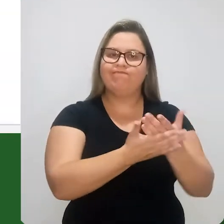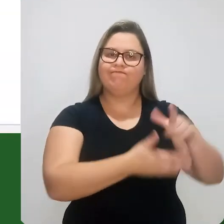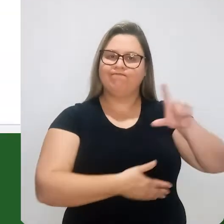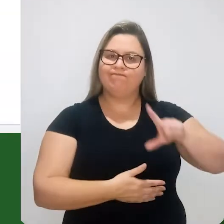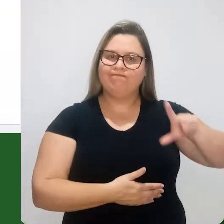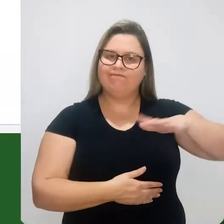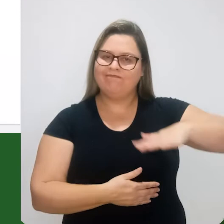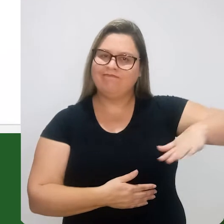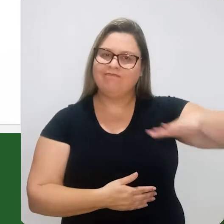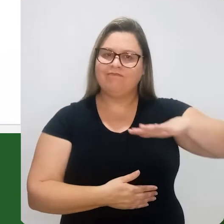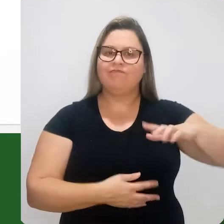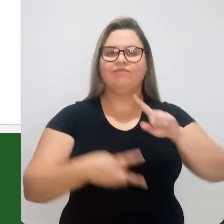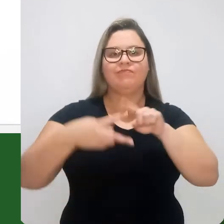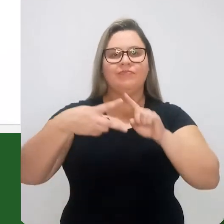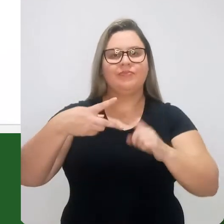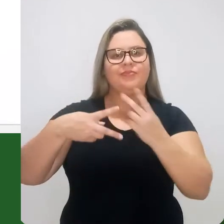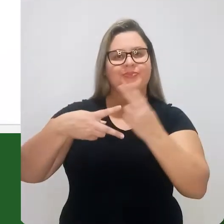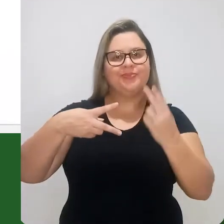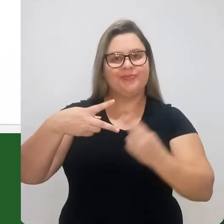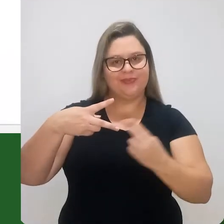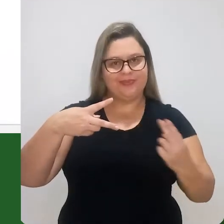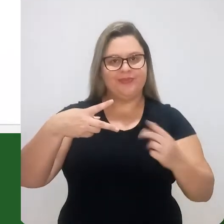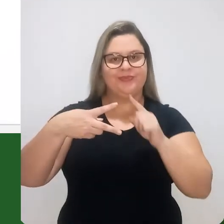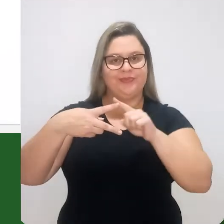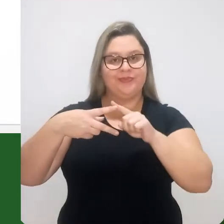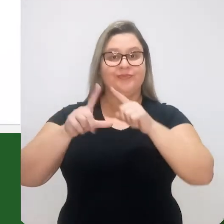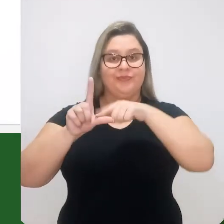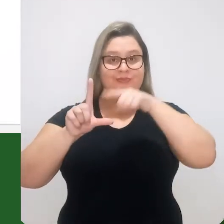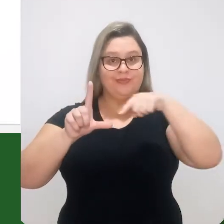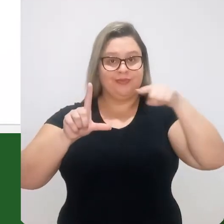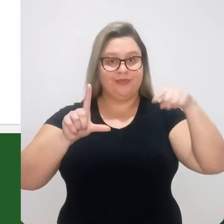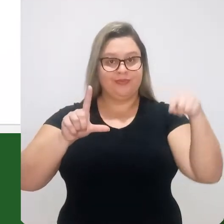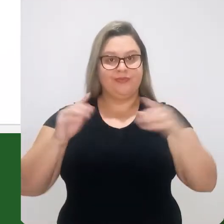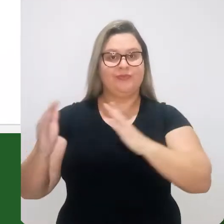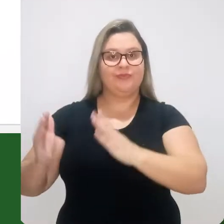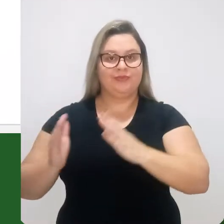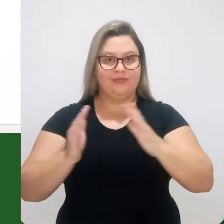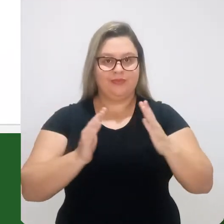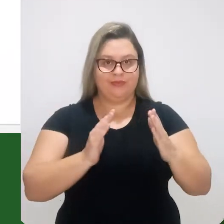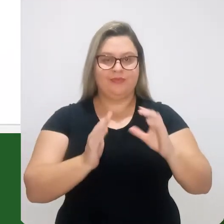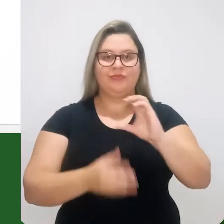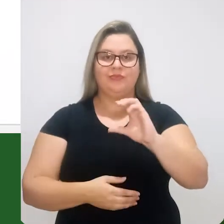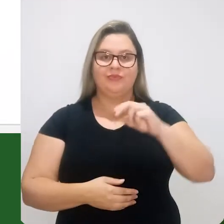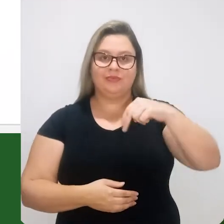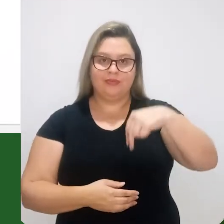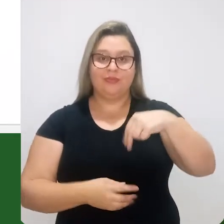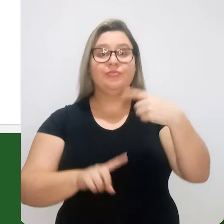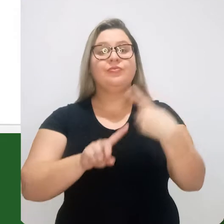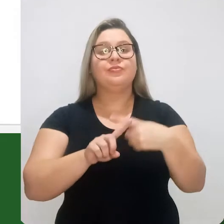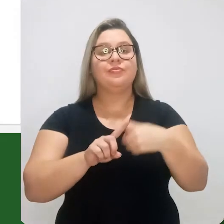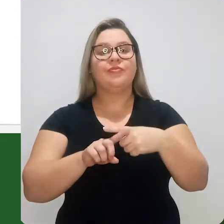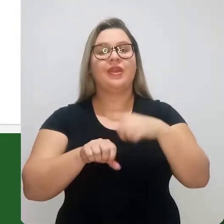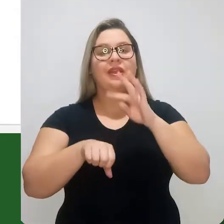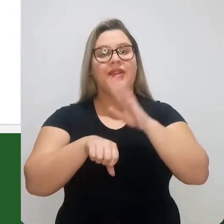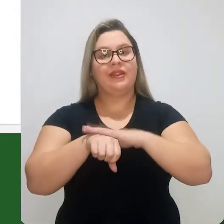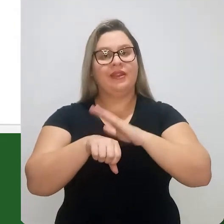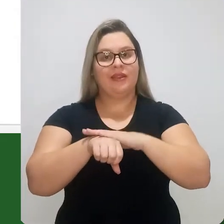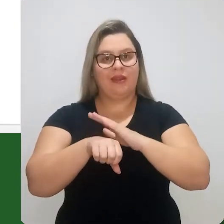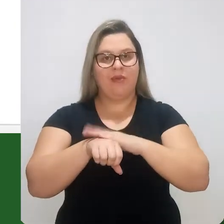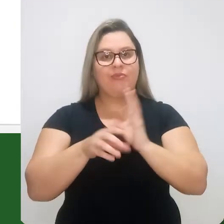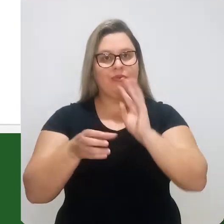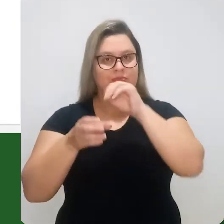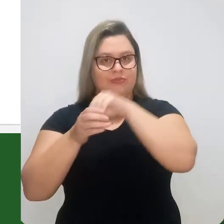Na literatura, nós temos dois nomes para esse diagrama, que são os diagramas de fase cinética, onde o tempo